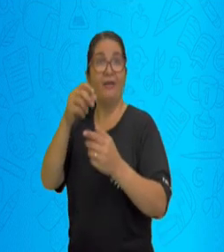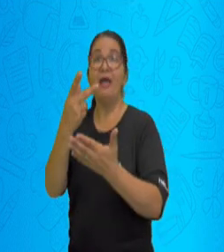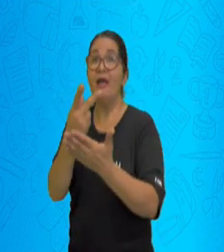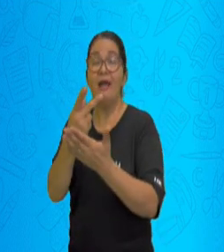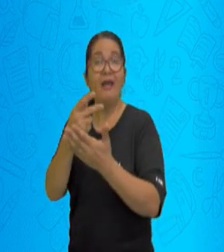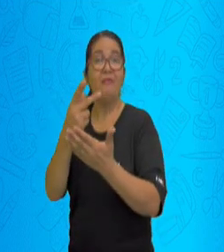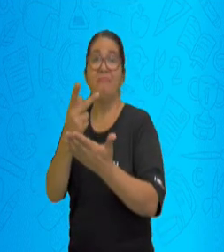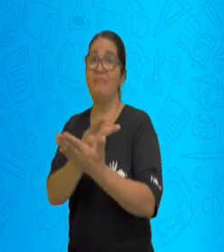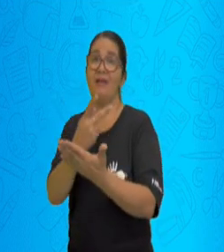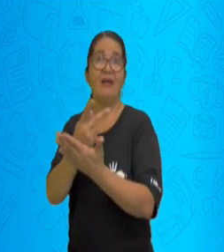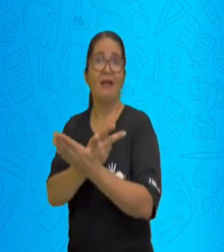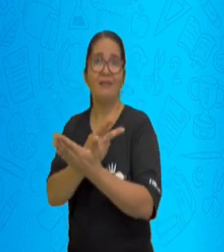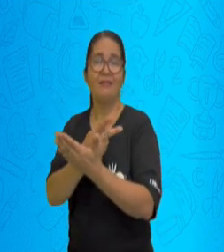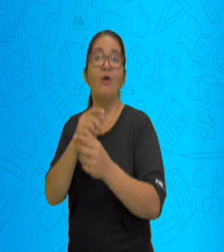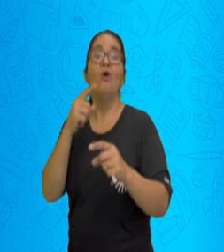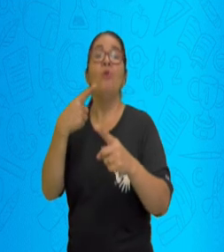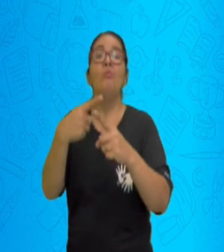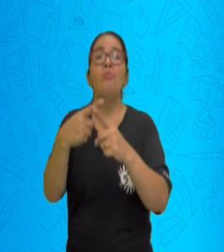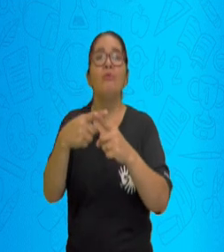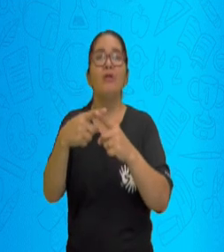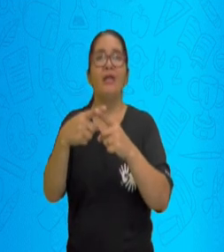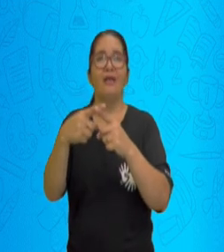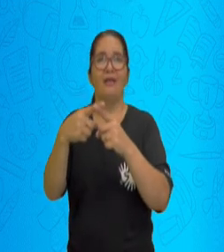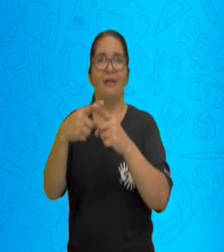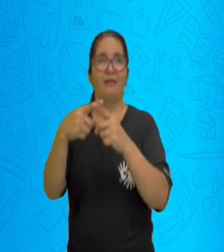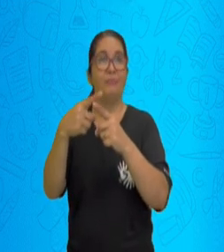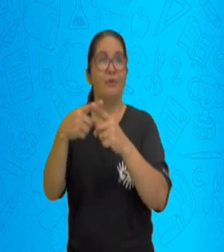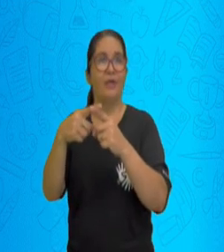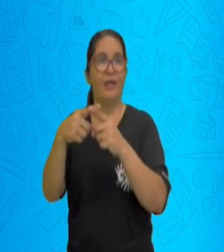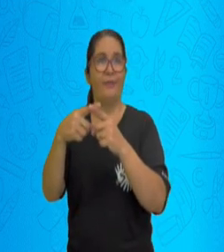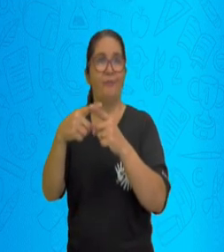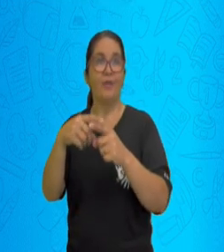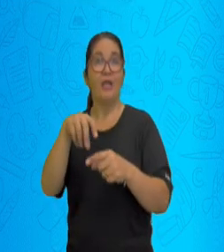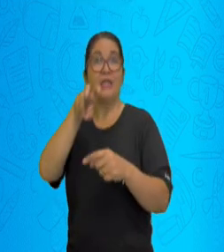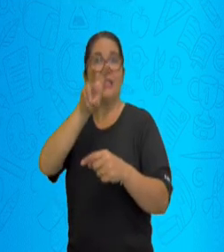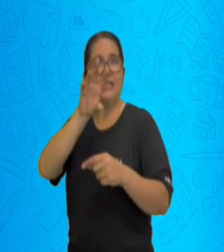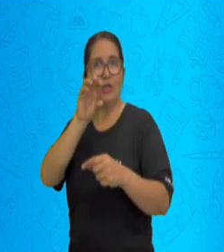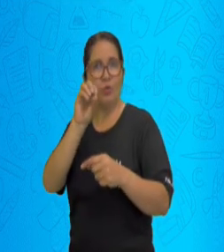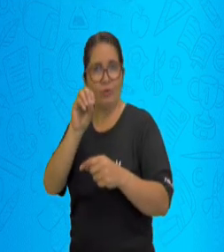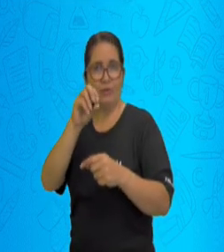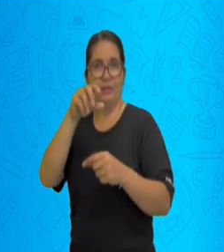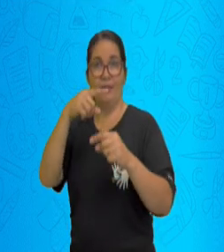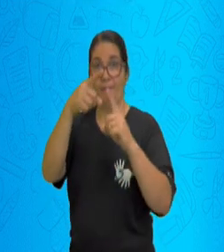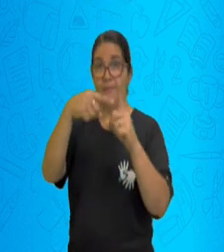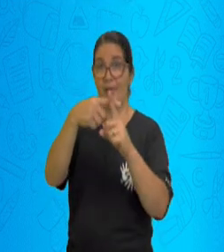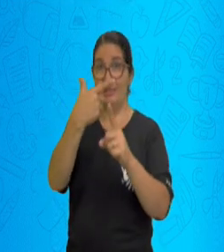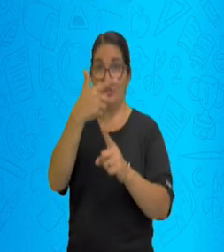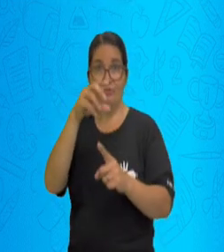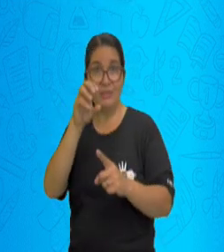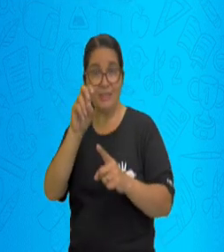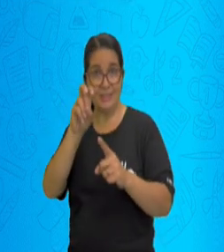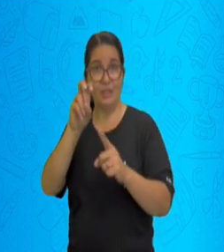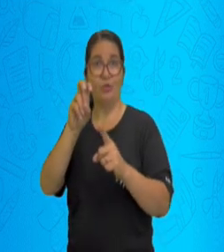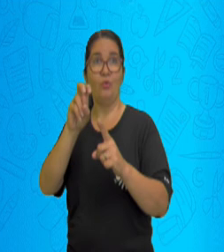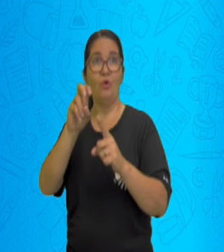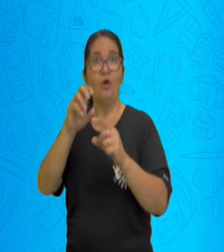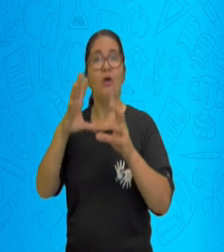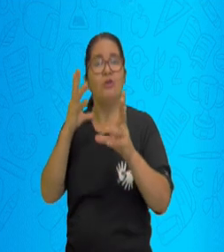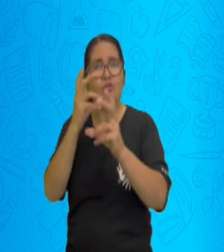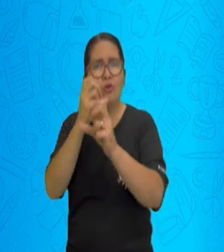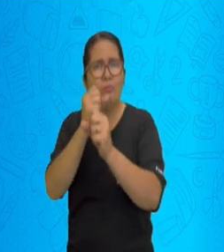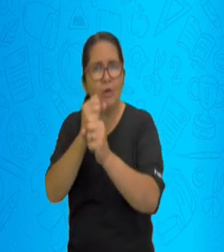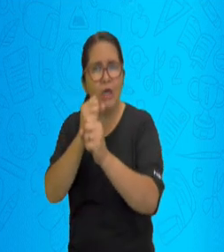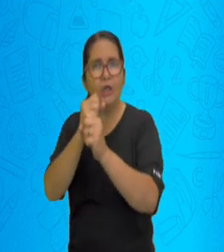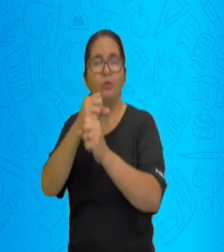igualdade, não quer dizer, então, que o sistema deles aqui é maior do que o outro. Agora, vamos analisar